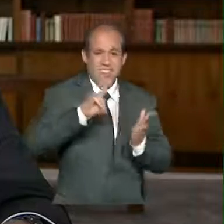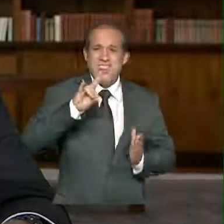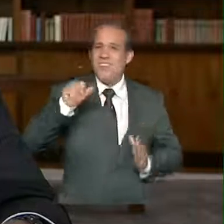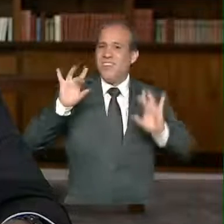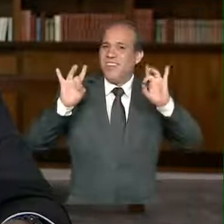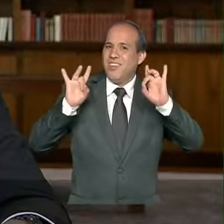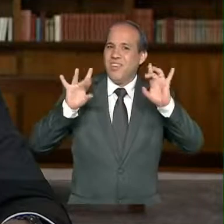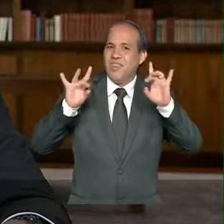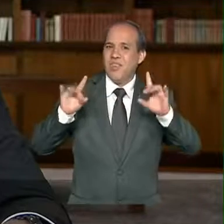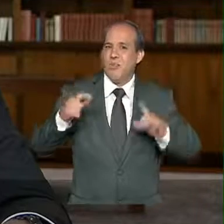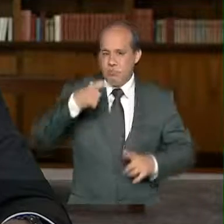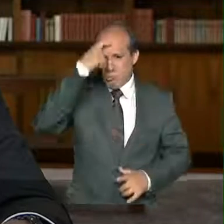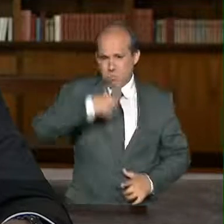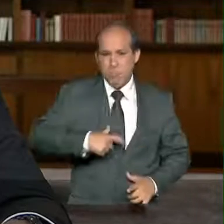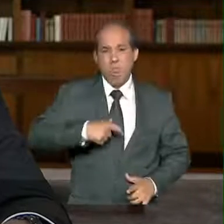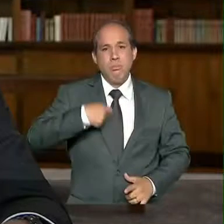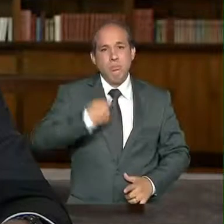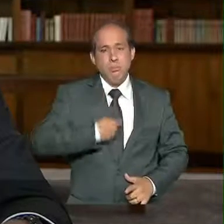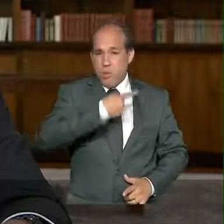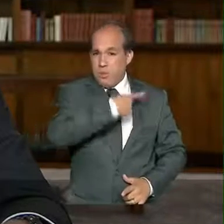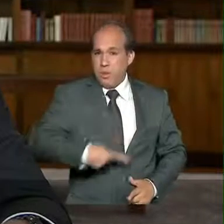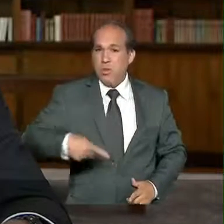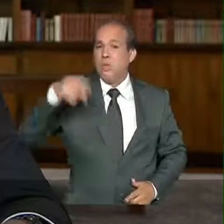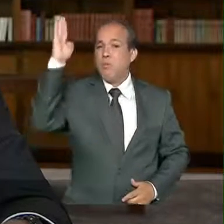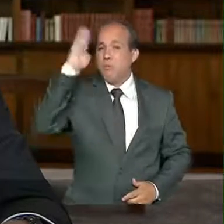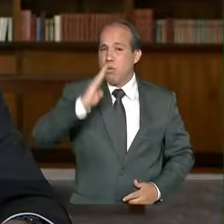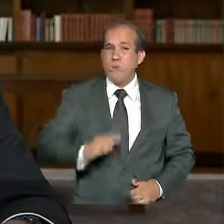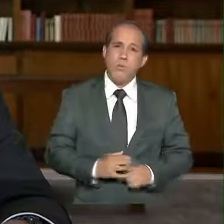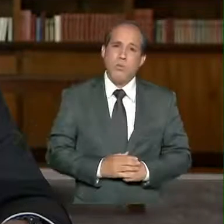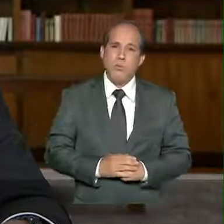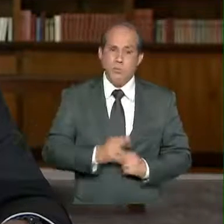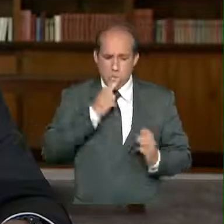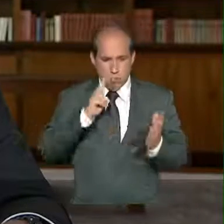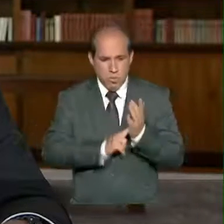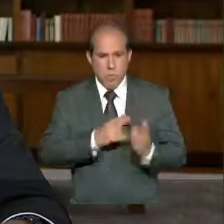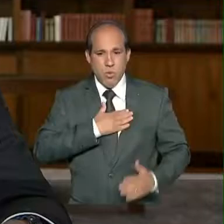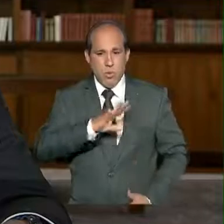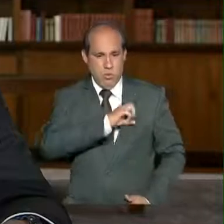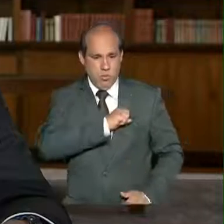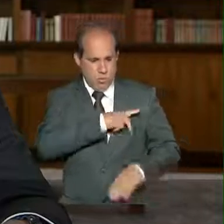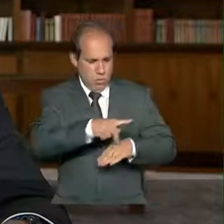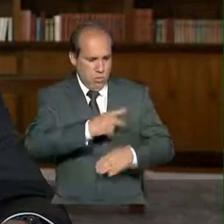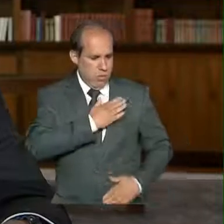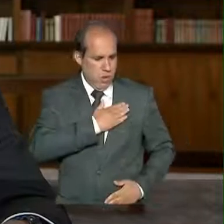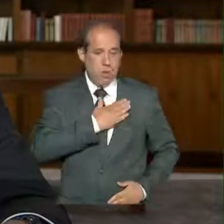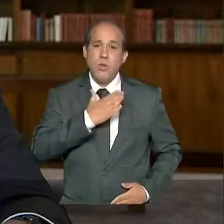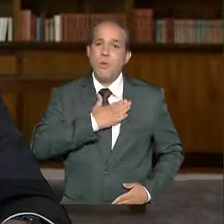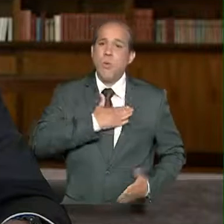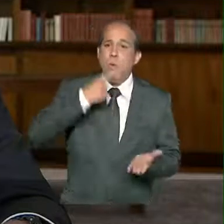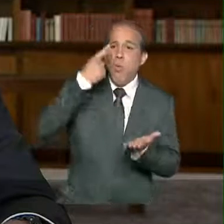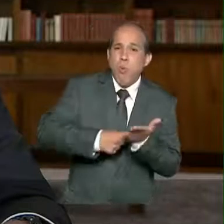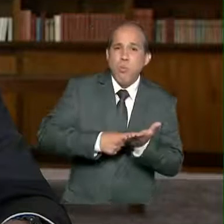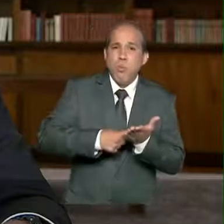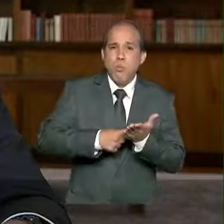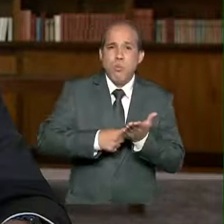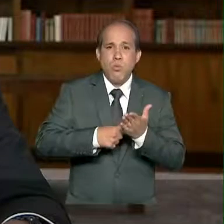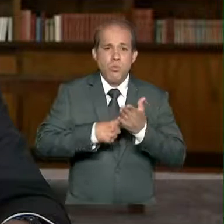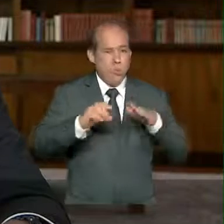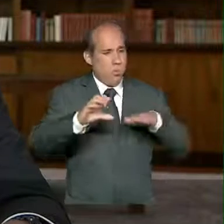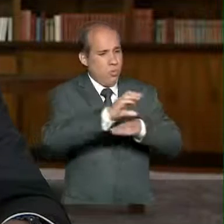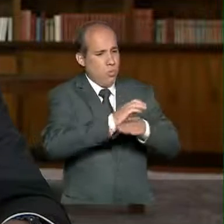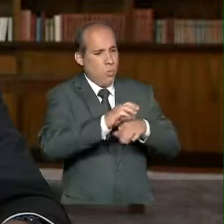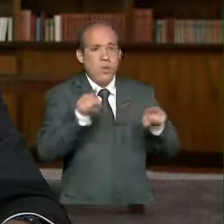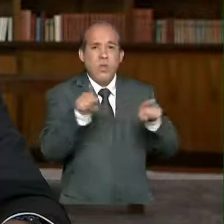especial, reitero, como presidente da República meu amor à pátria e meu compromisso com a Constituição